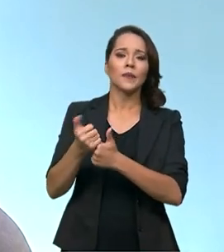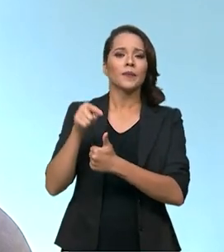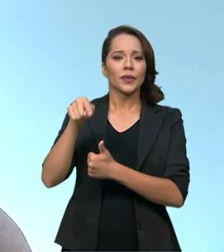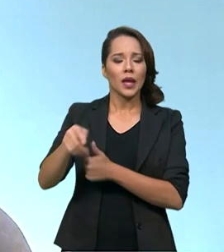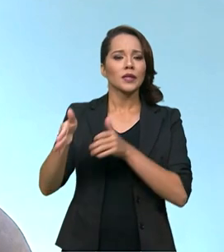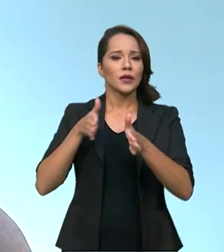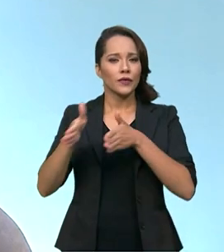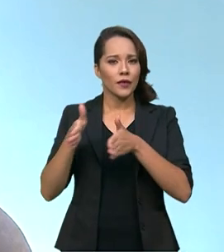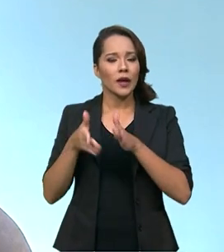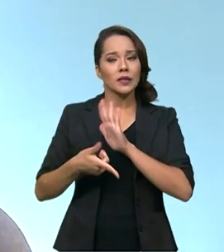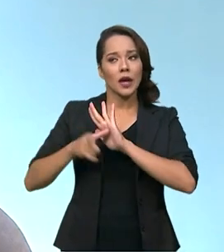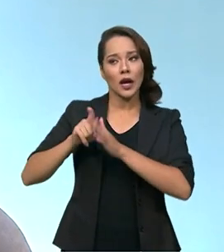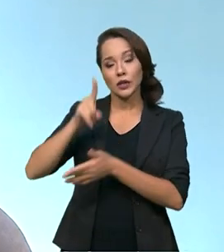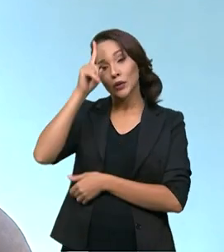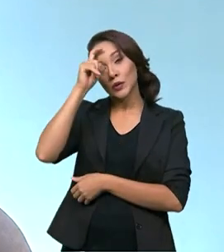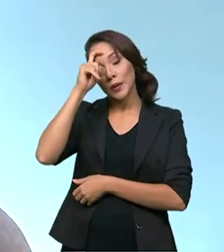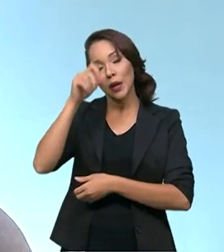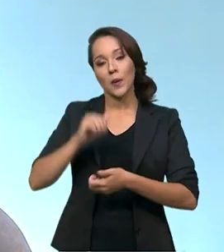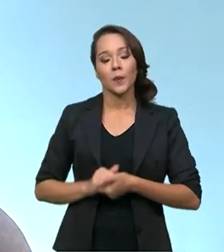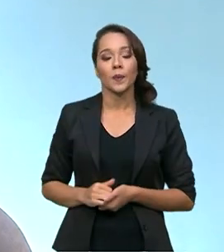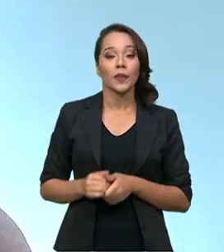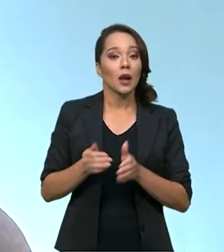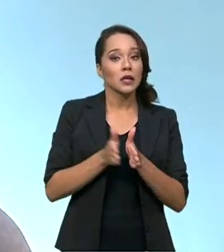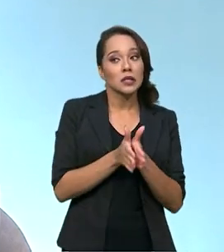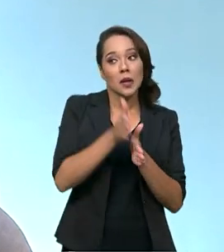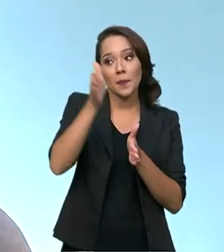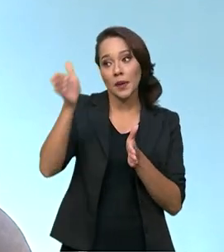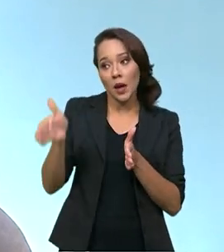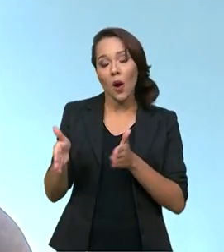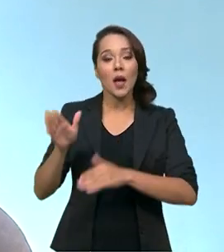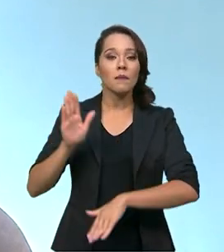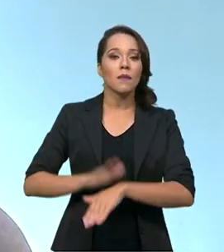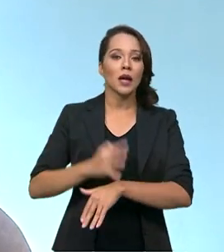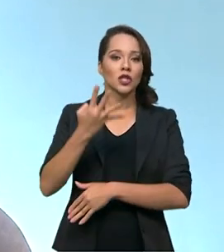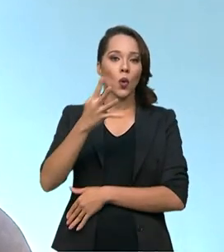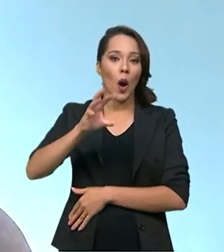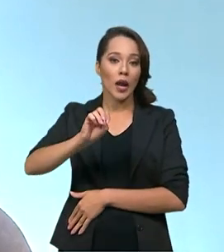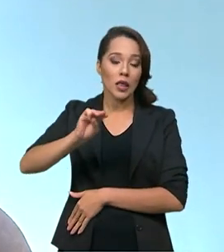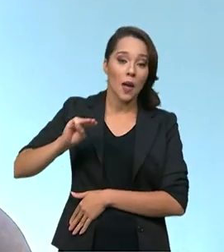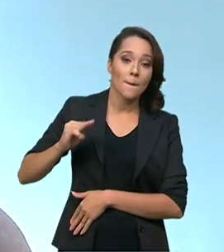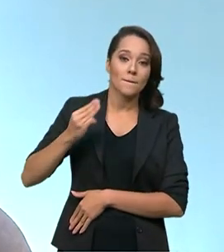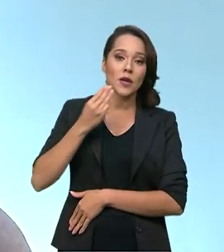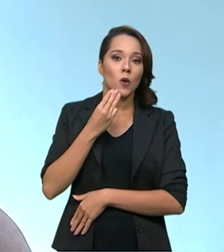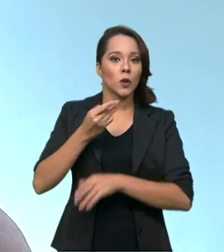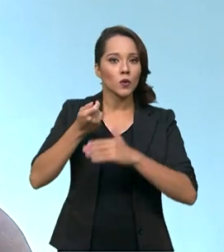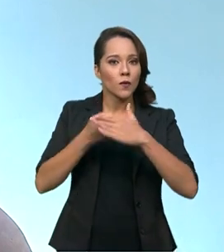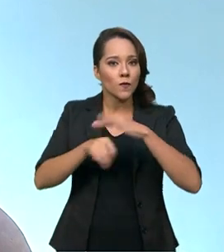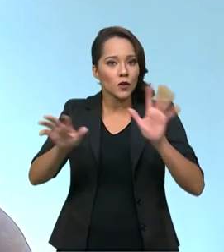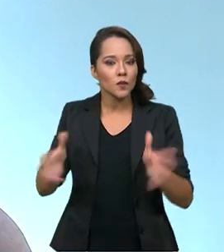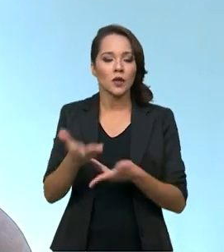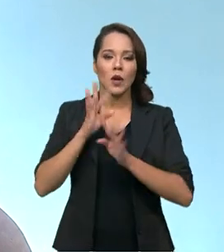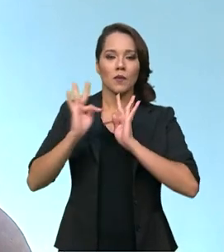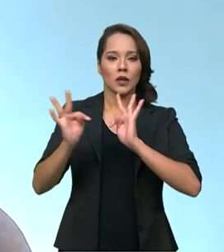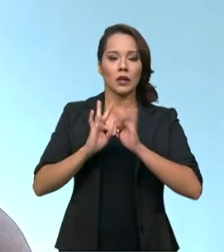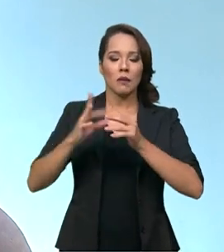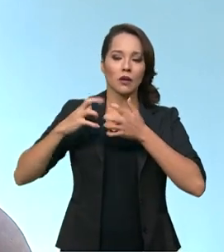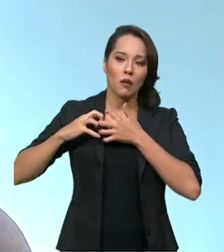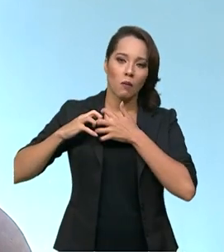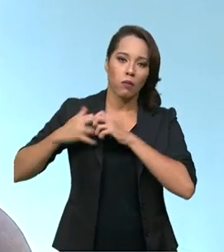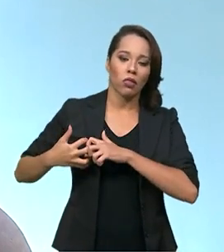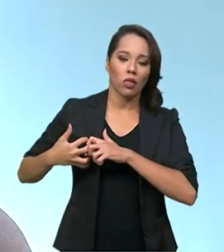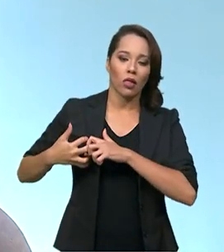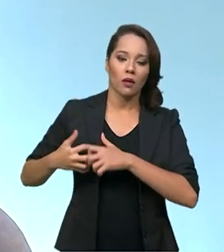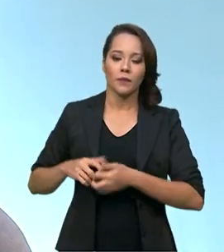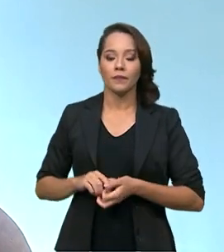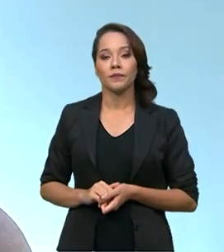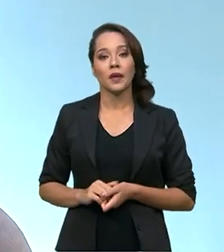fase pré-hospitalar. E nós ampliamos em mais de 40 milhões o investimento para o tratamento do infarto agudo